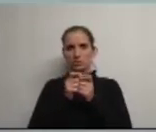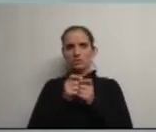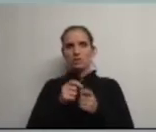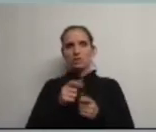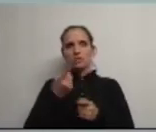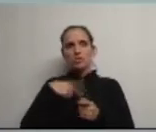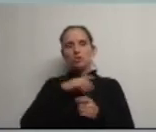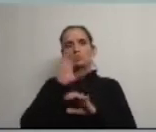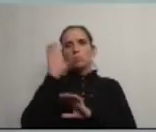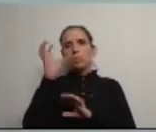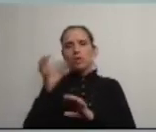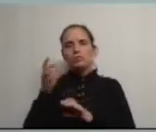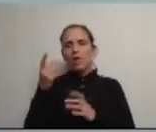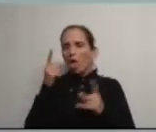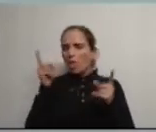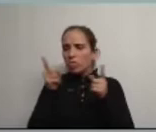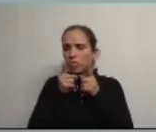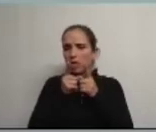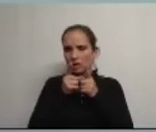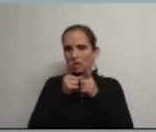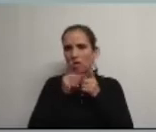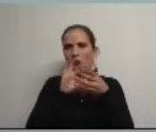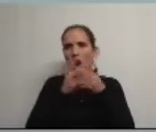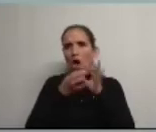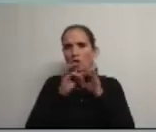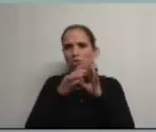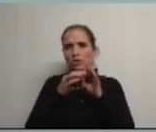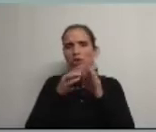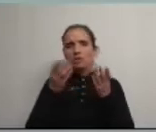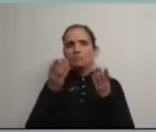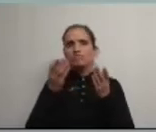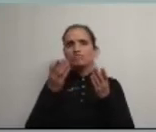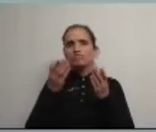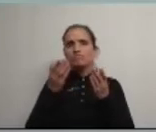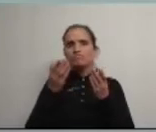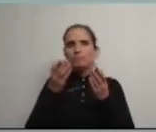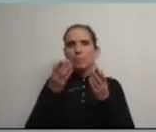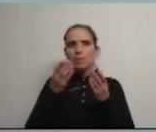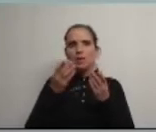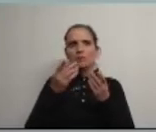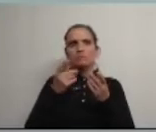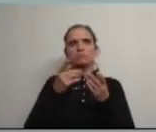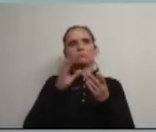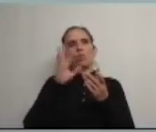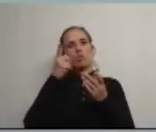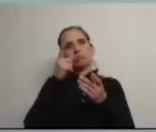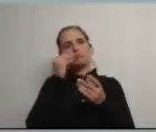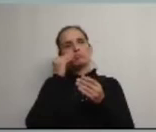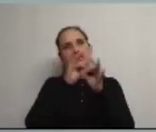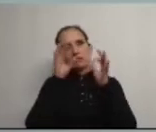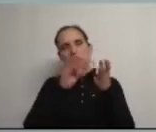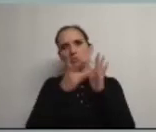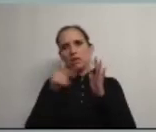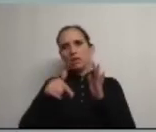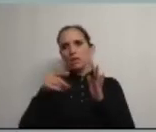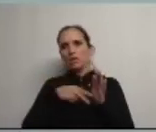o nosso país é pequeno demais tem lógica municipalizações estaduais num Brasil num país como os Estados Unidos aqui